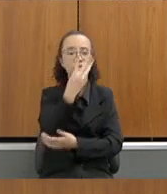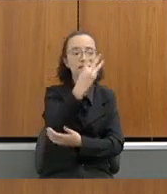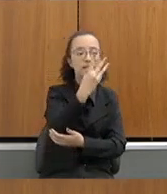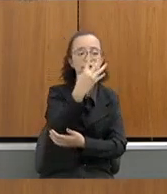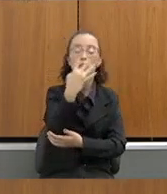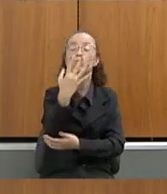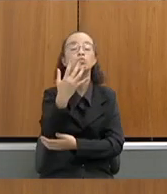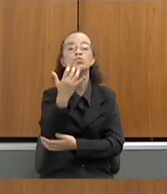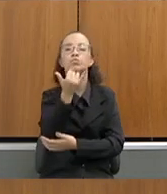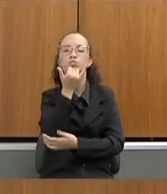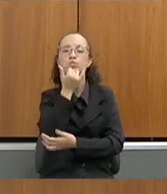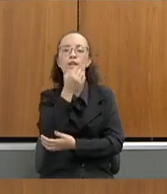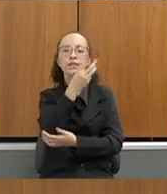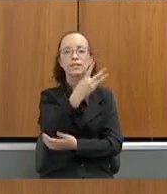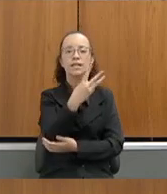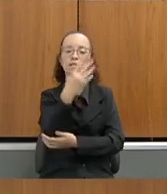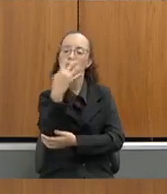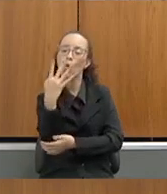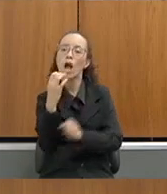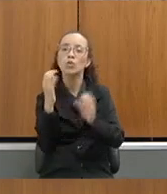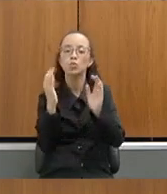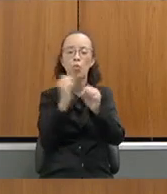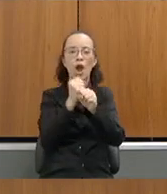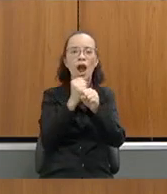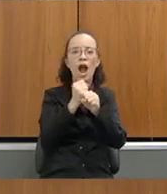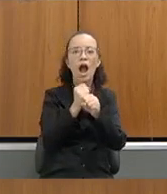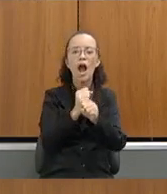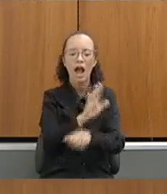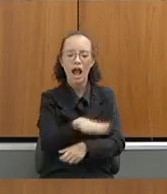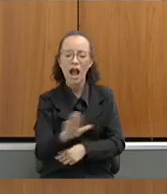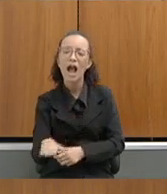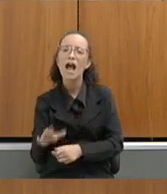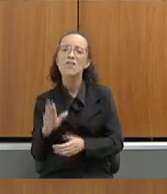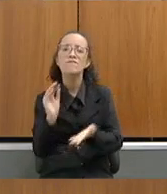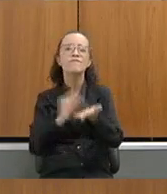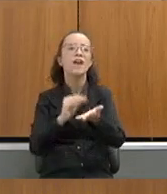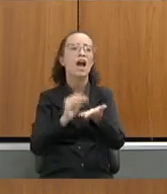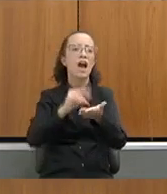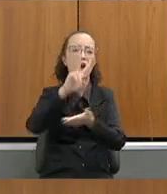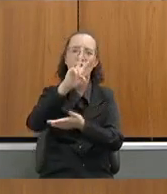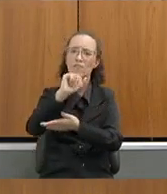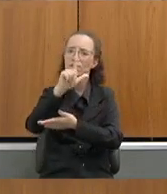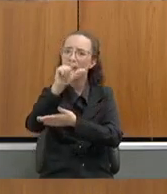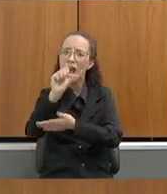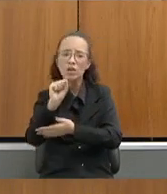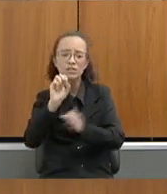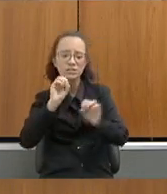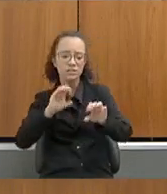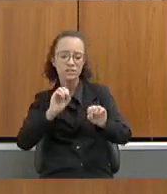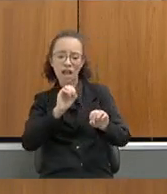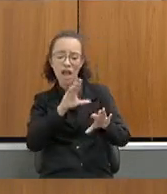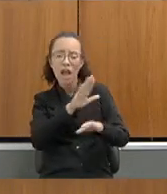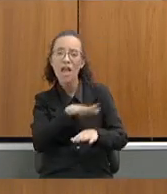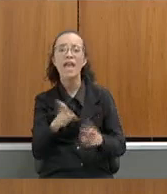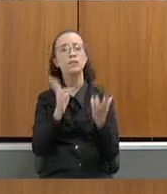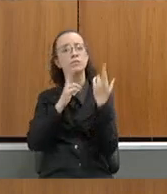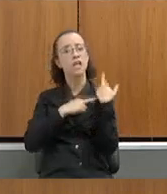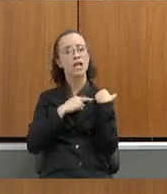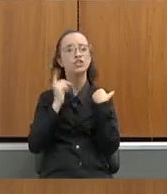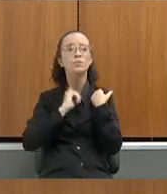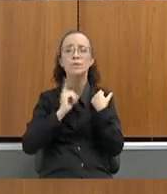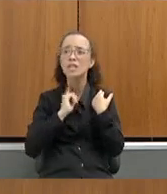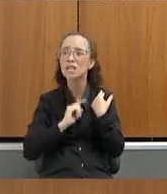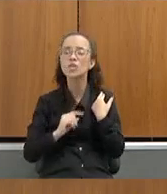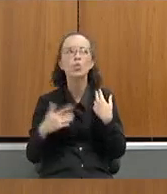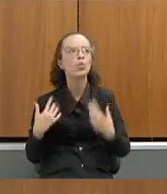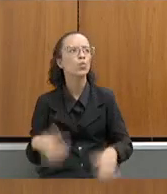anos. A situação é grave. Os números de crianças sem acesso a uma vaga na educação infantil, que é a responsabilidade do município aqui em Minas, é alto.